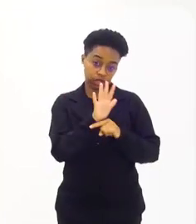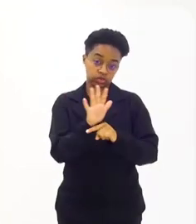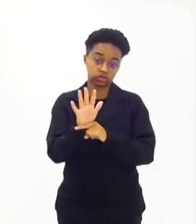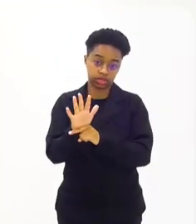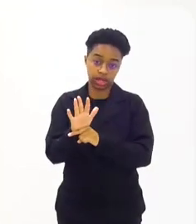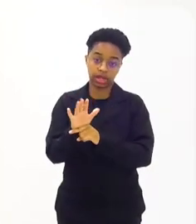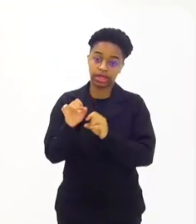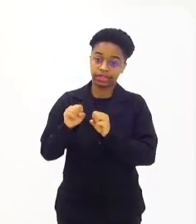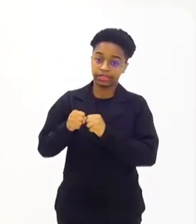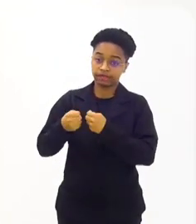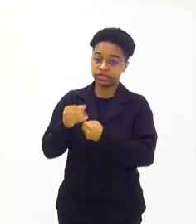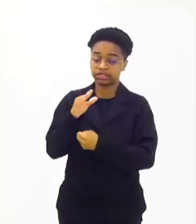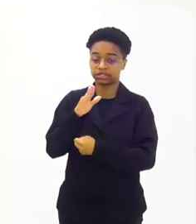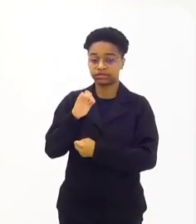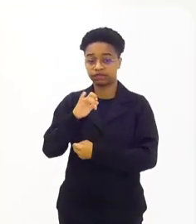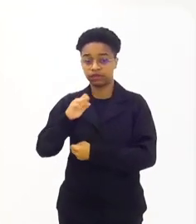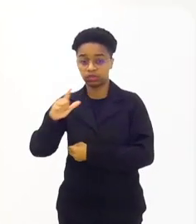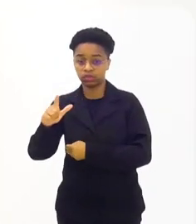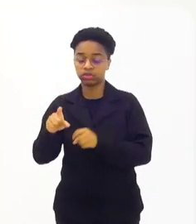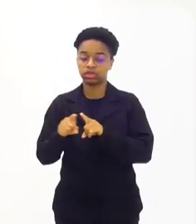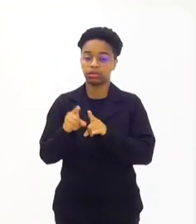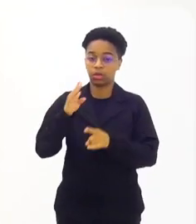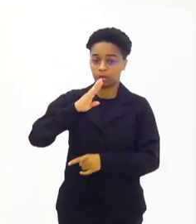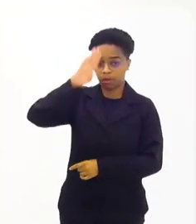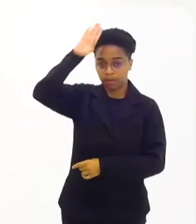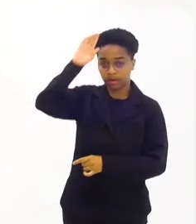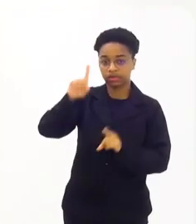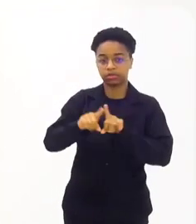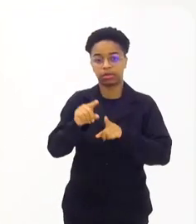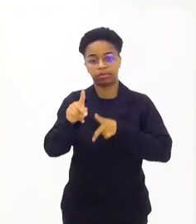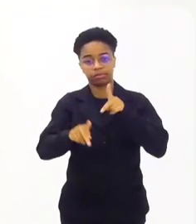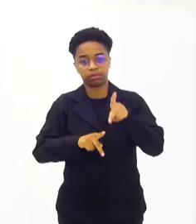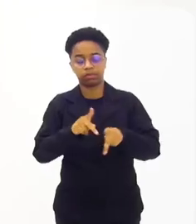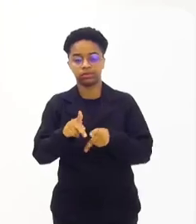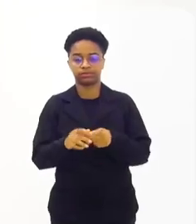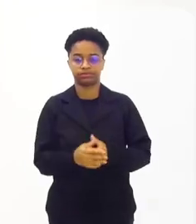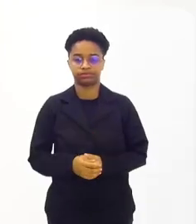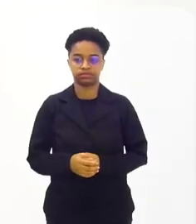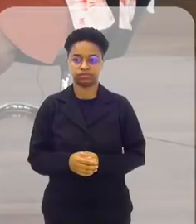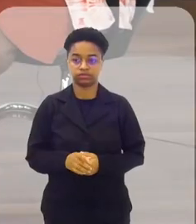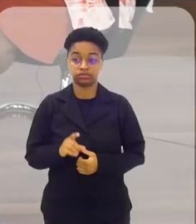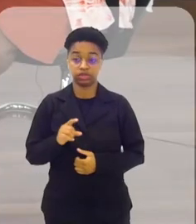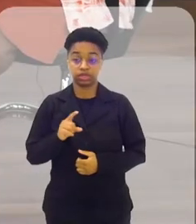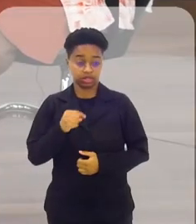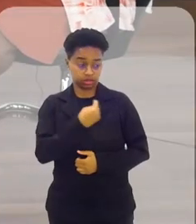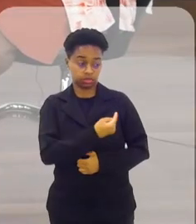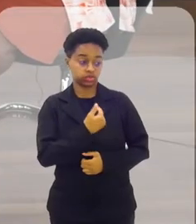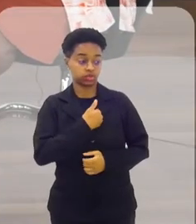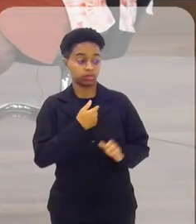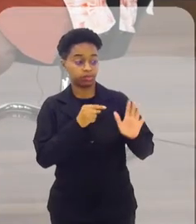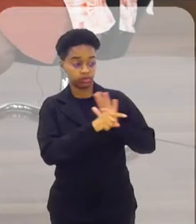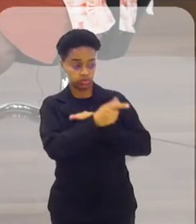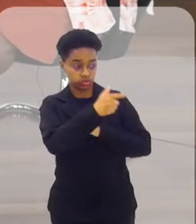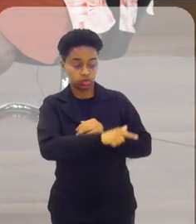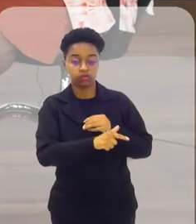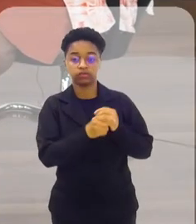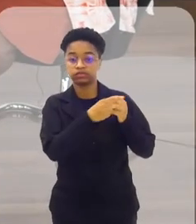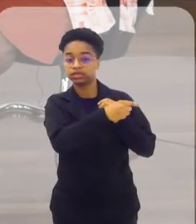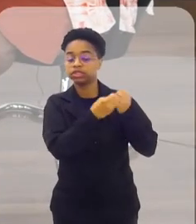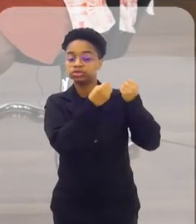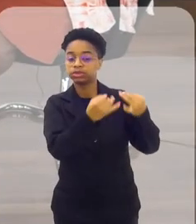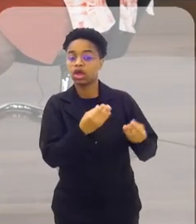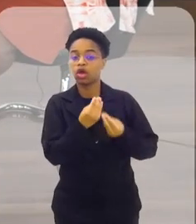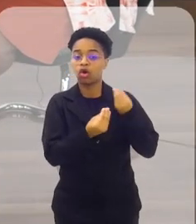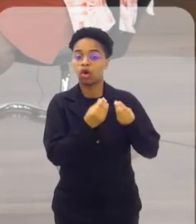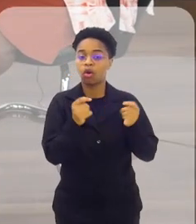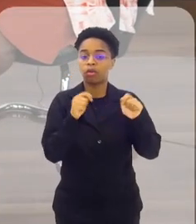a defesa civil, o corpo de bombeiro e a população em geral. Claro, a gente volta daqui a pouquinho até para você explicar como é que se faz